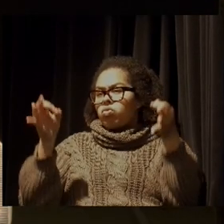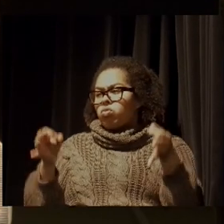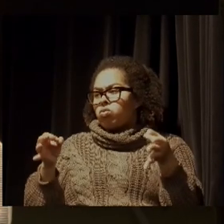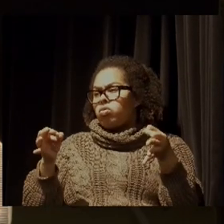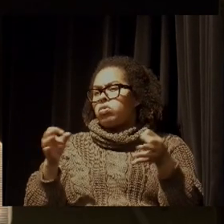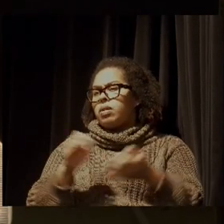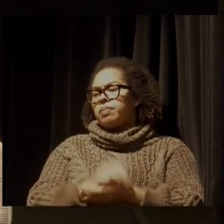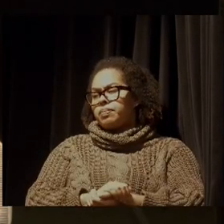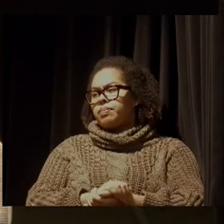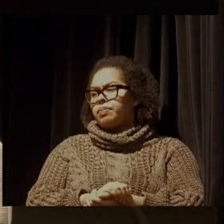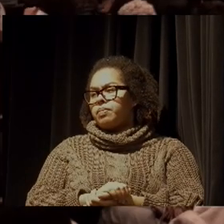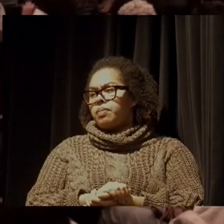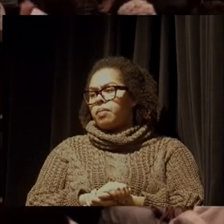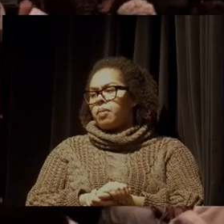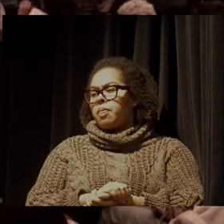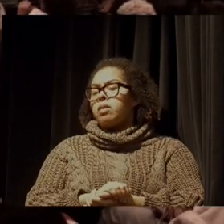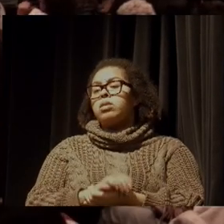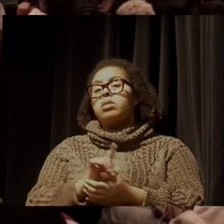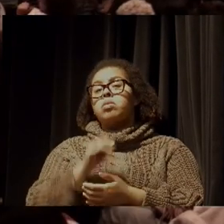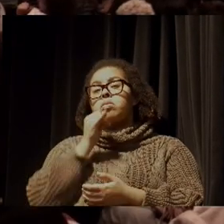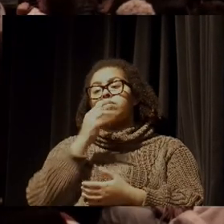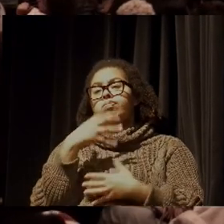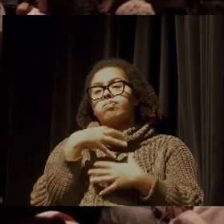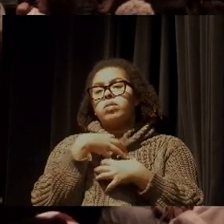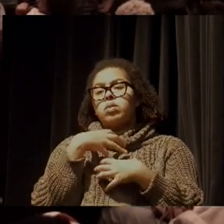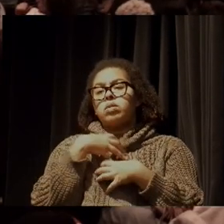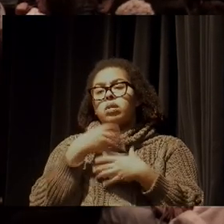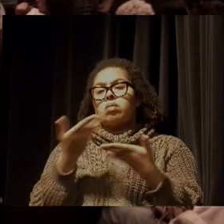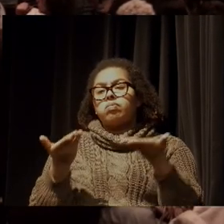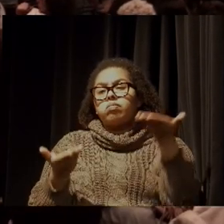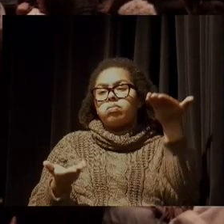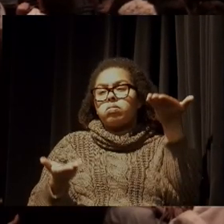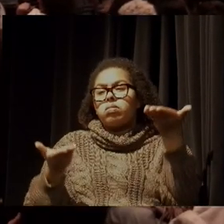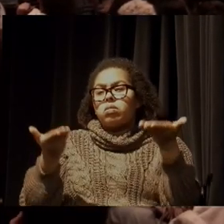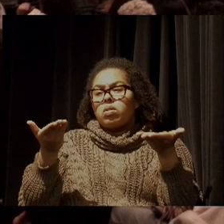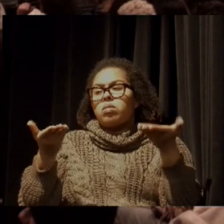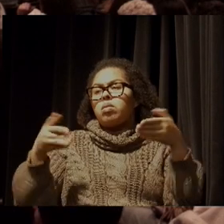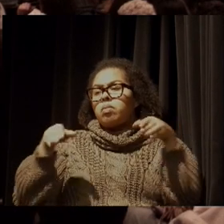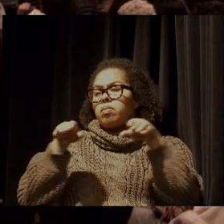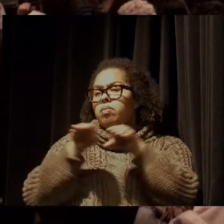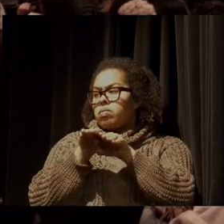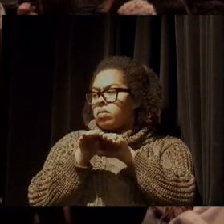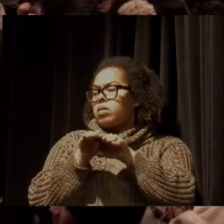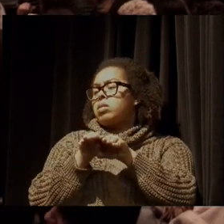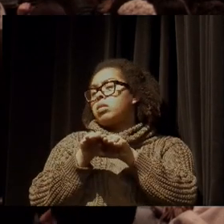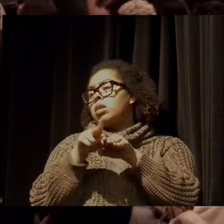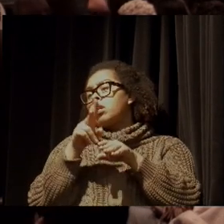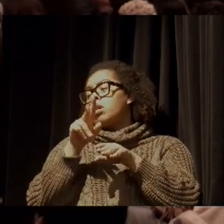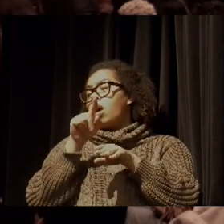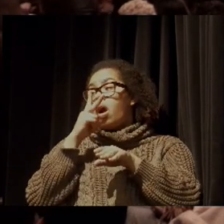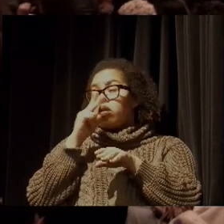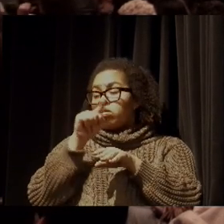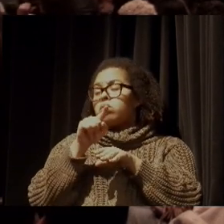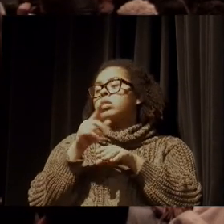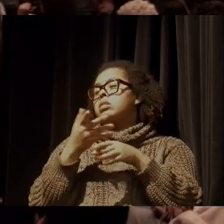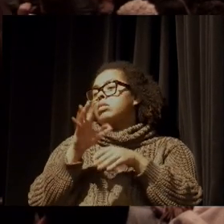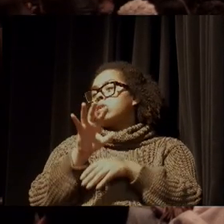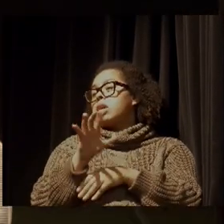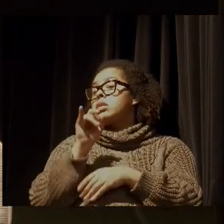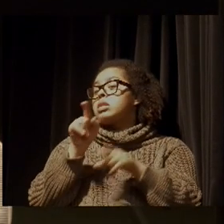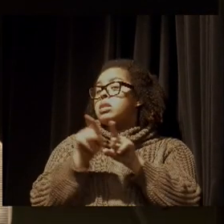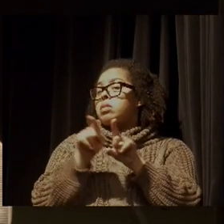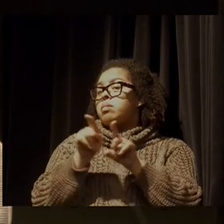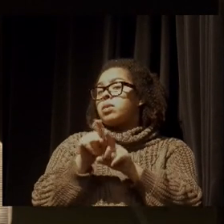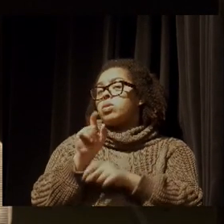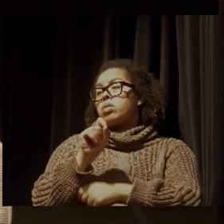justa, de forma um pouco mais igual. Acho que também passa por isso. E lembrar de como